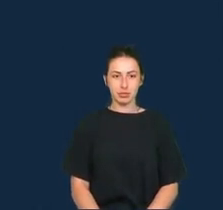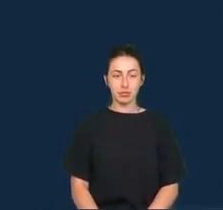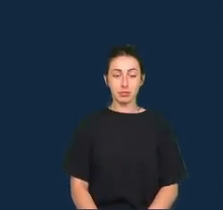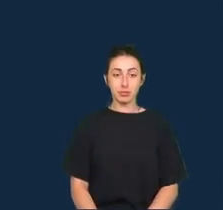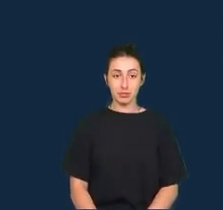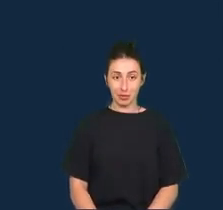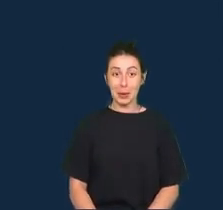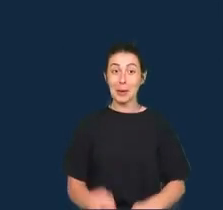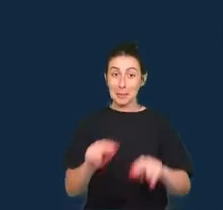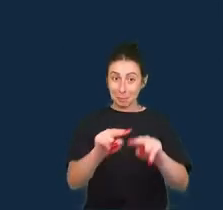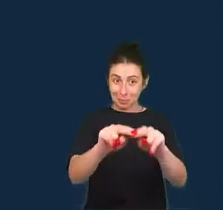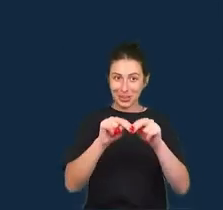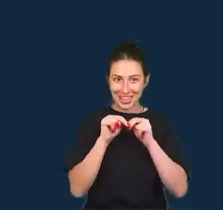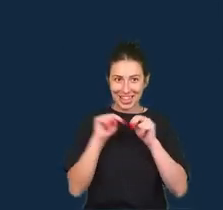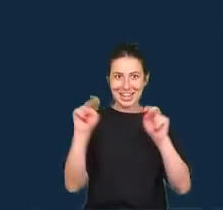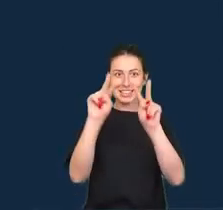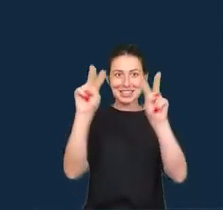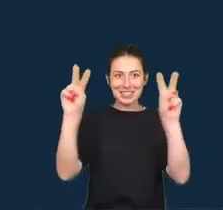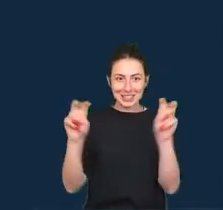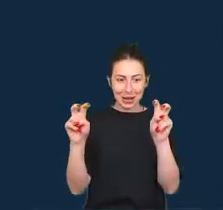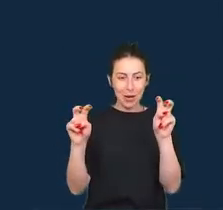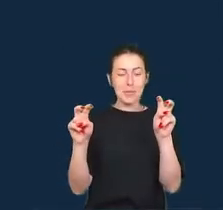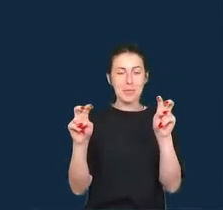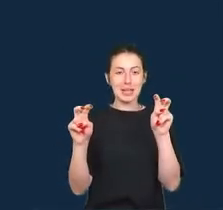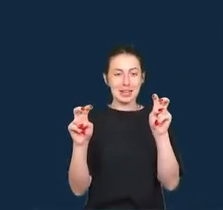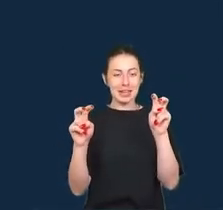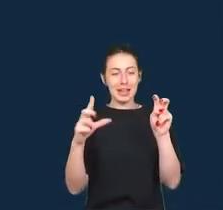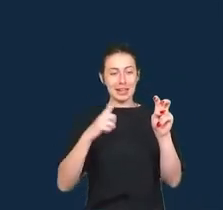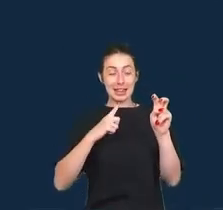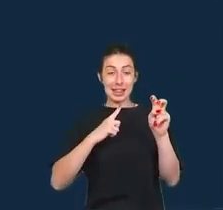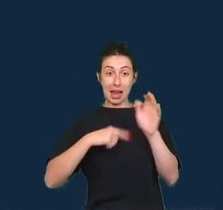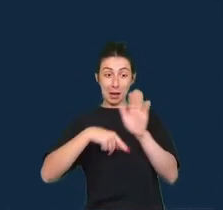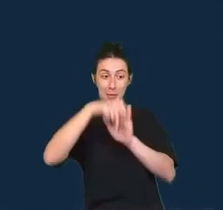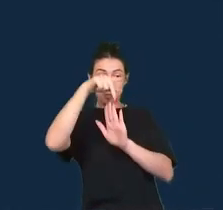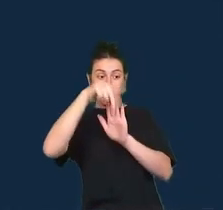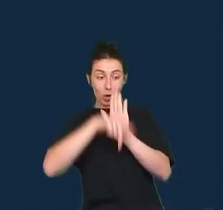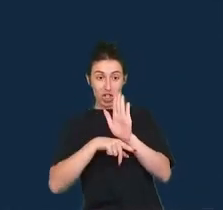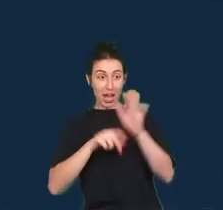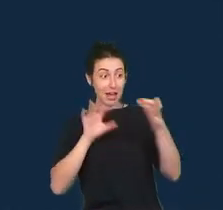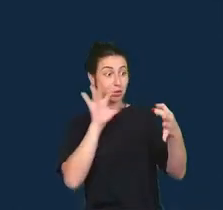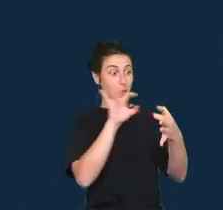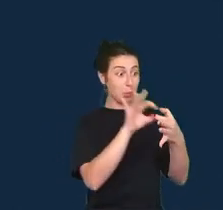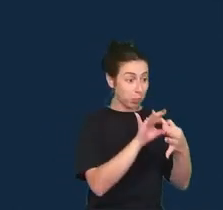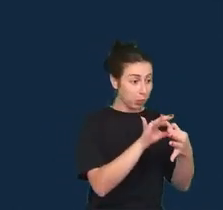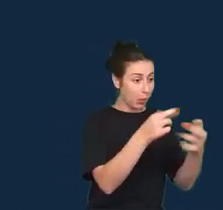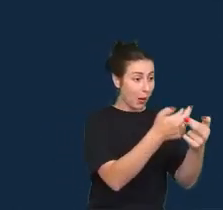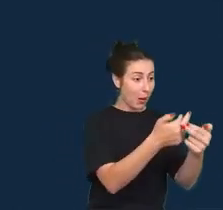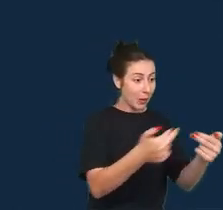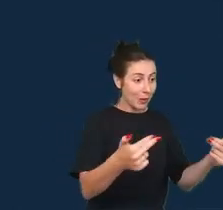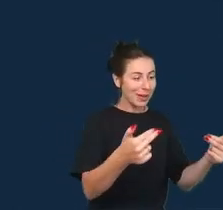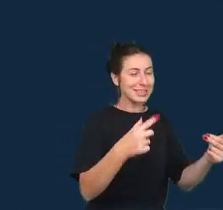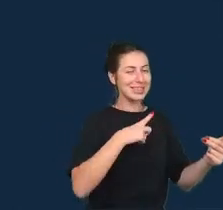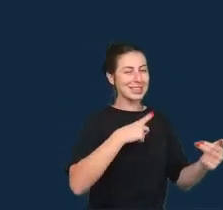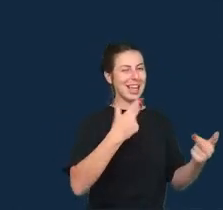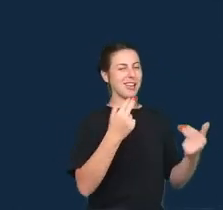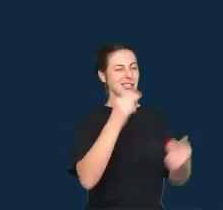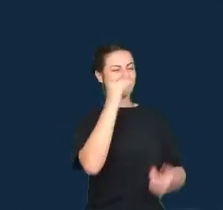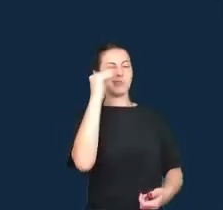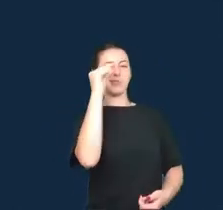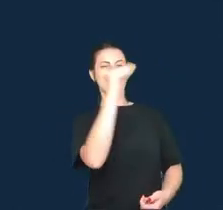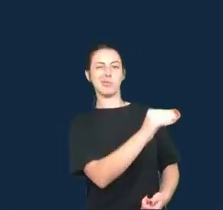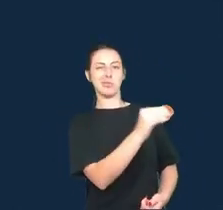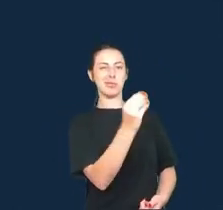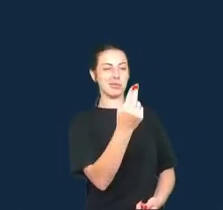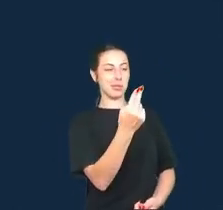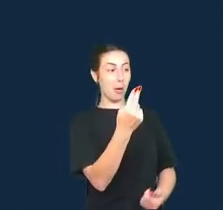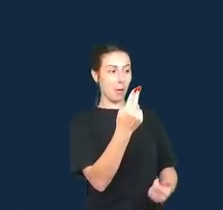termos de alinhar projetos com questões negligenciadas, outro capítulo avalia o jornalismo de dados de